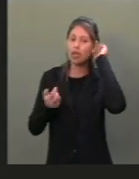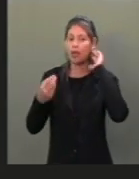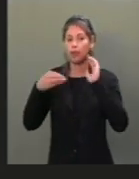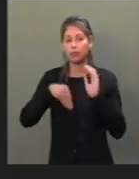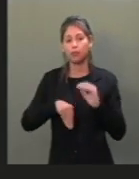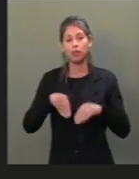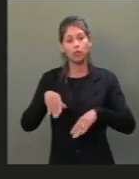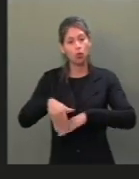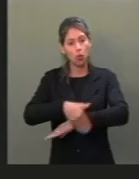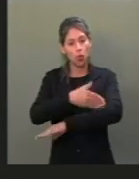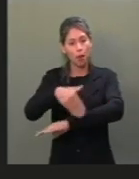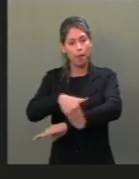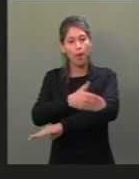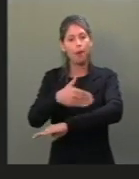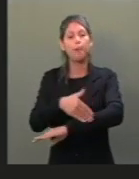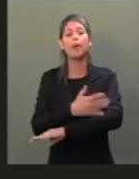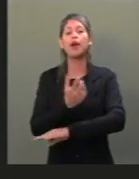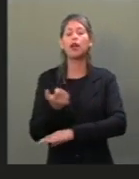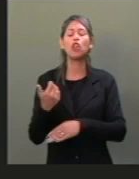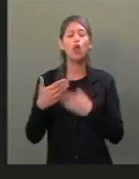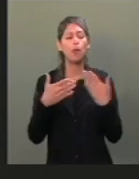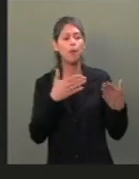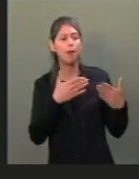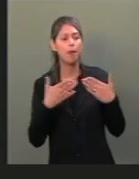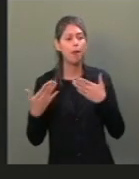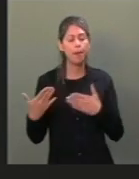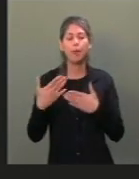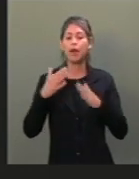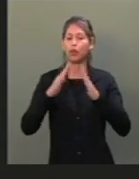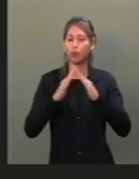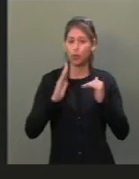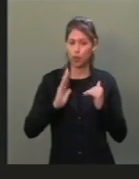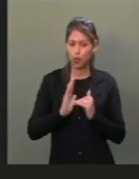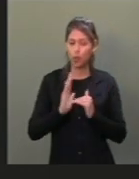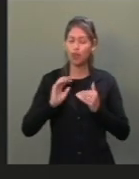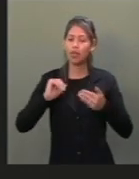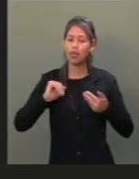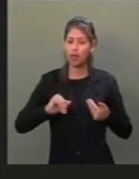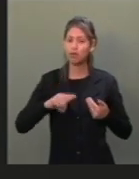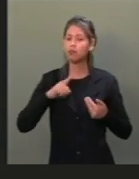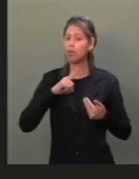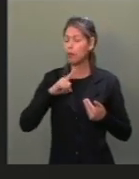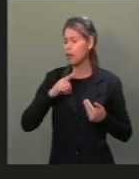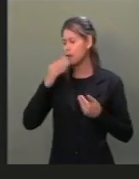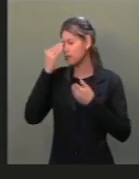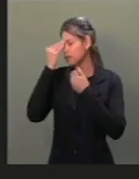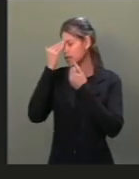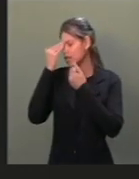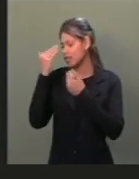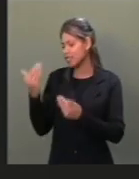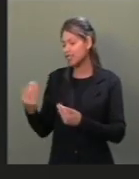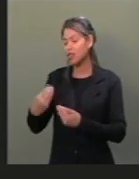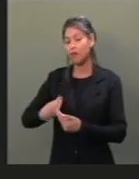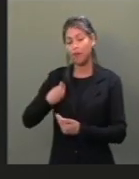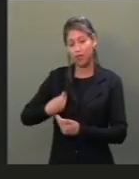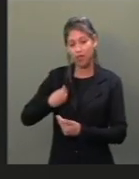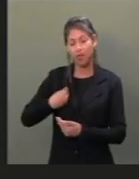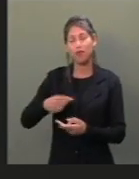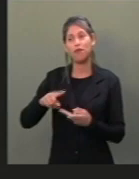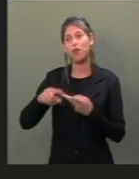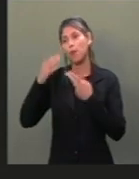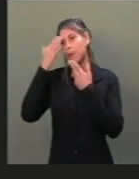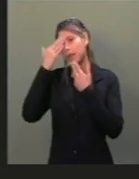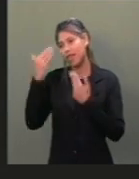Congresso Nacional. Amigo, gratidão, gratidão pelos dias de convívio, gratidão pelos conselhos,